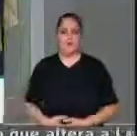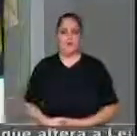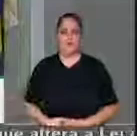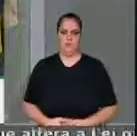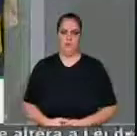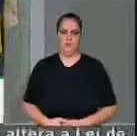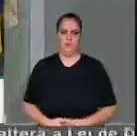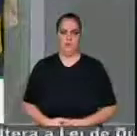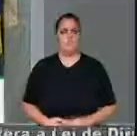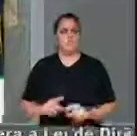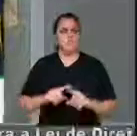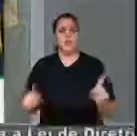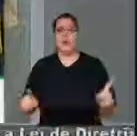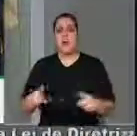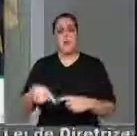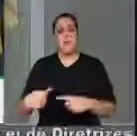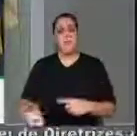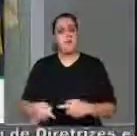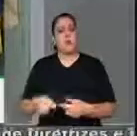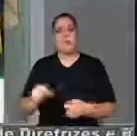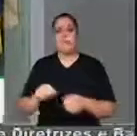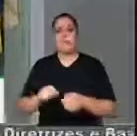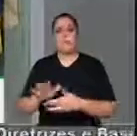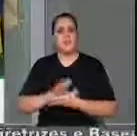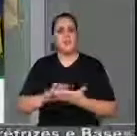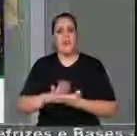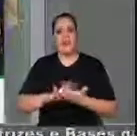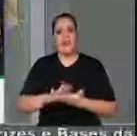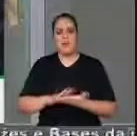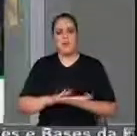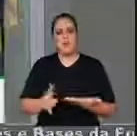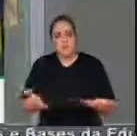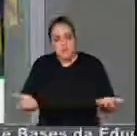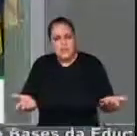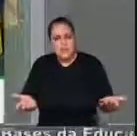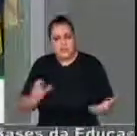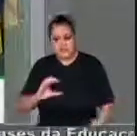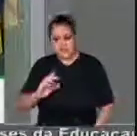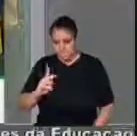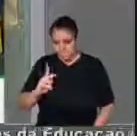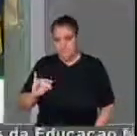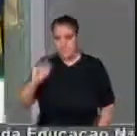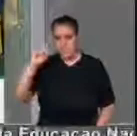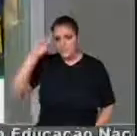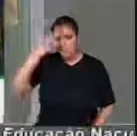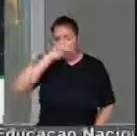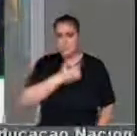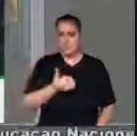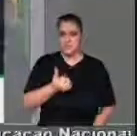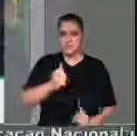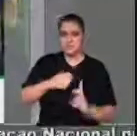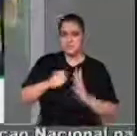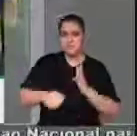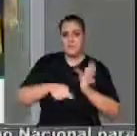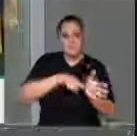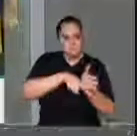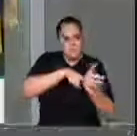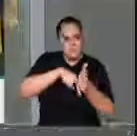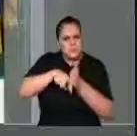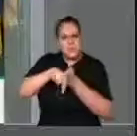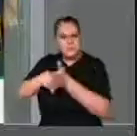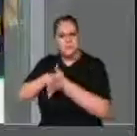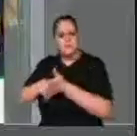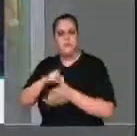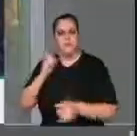surpreso quando nós concluímos a CPI, um trabalho árduo de seis meses, em